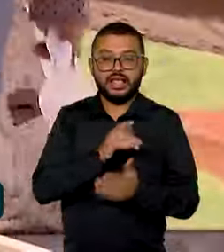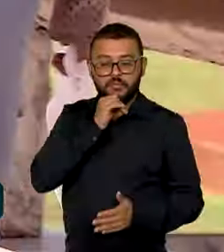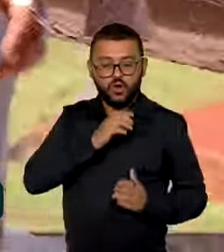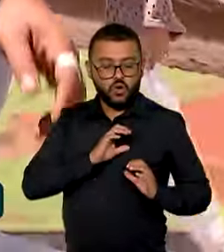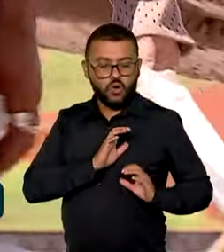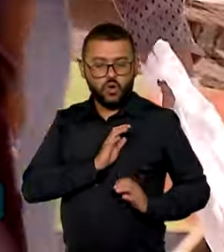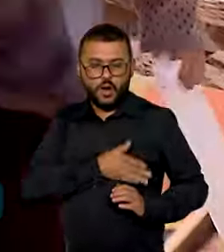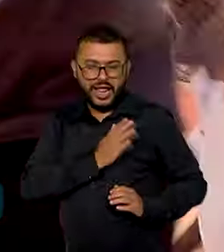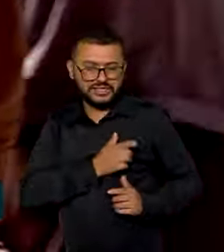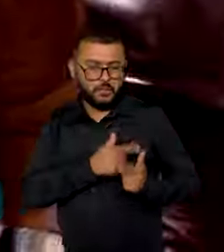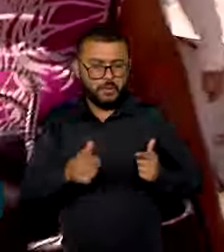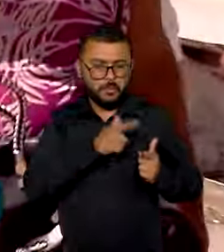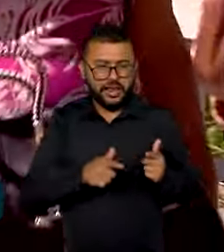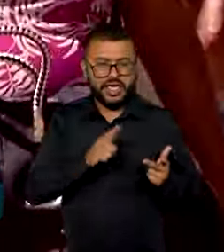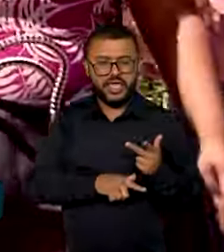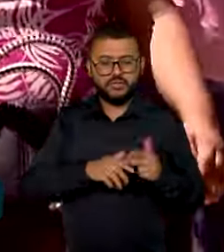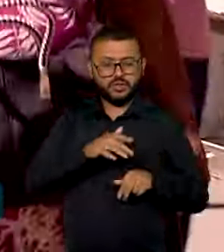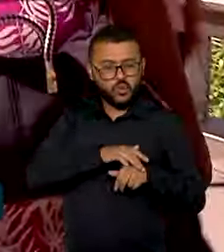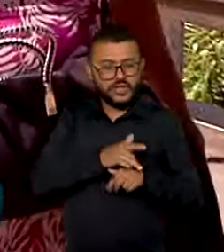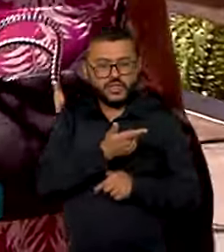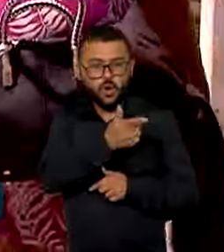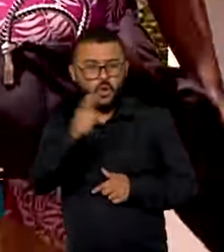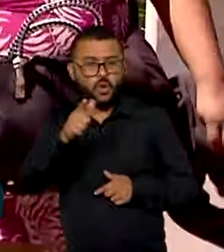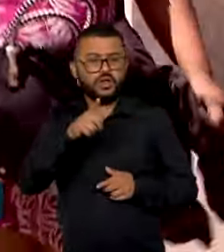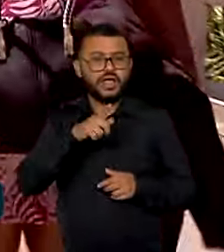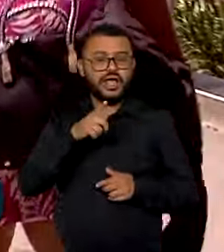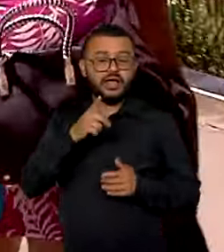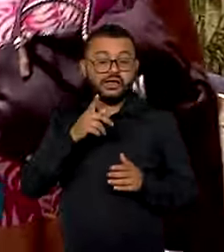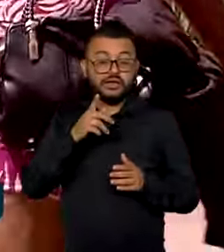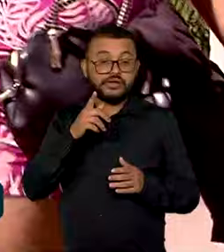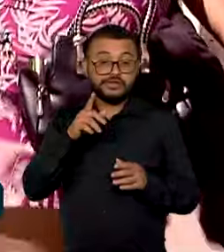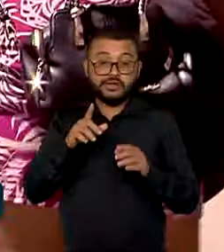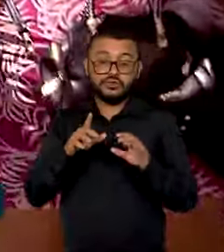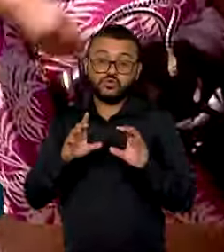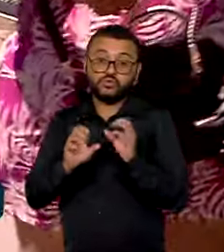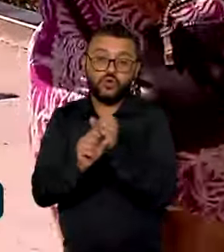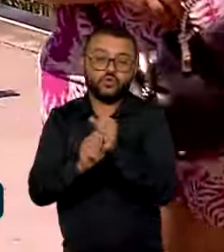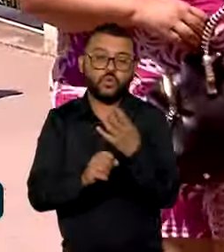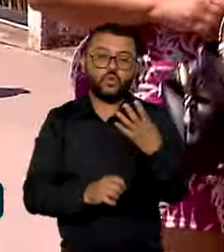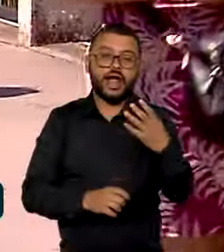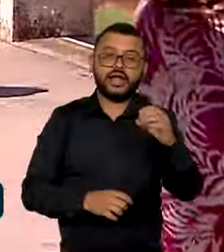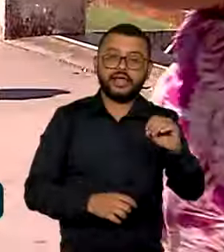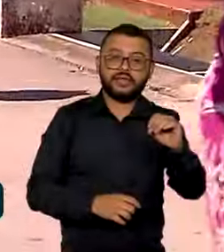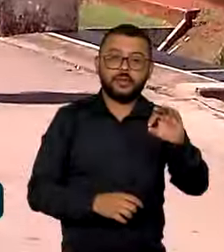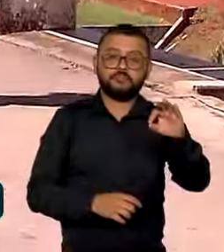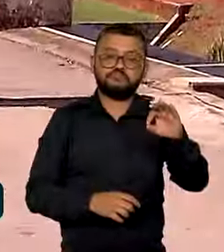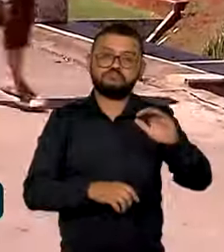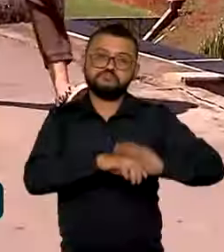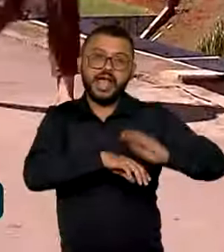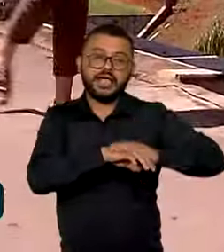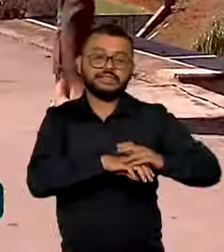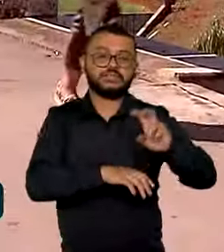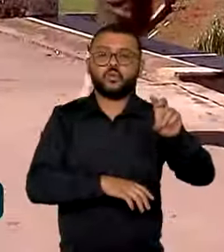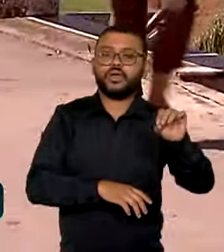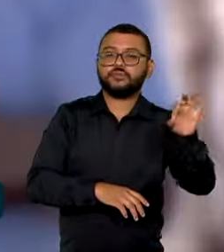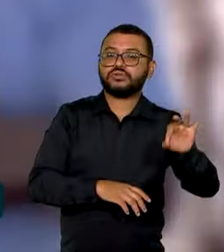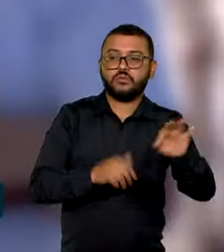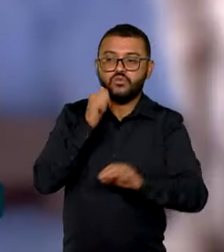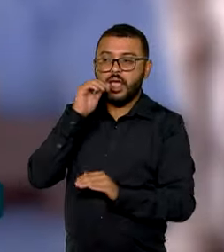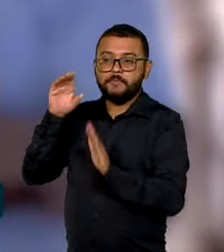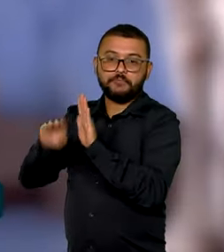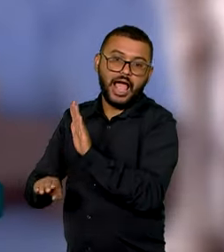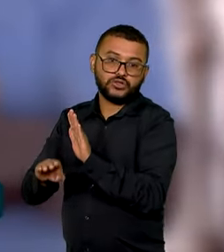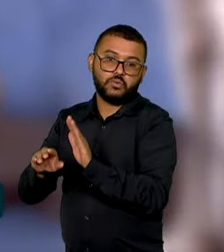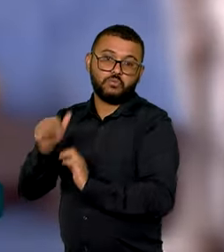respiratórias crônicas atingem entre 40% e 50% a mais eles do que elas.